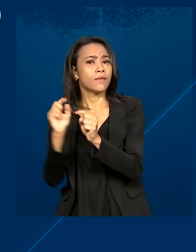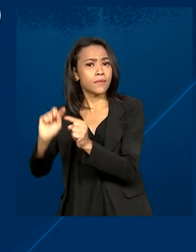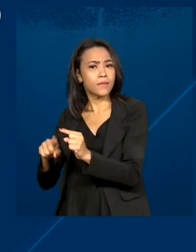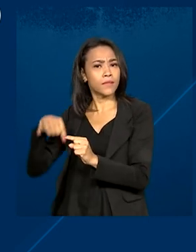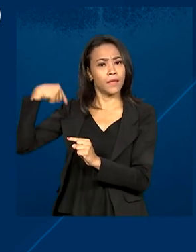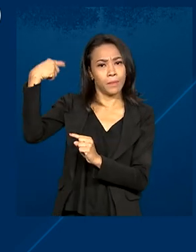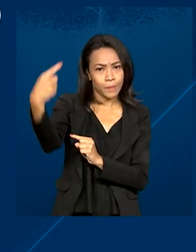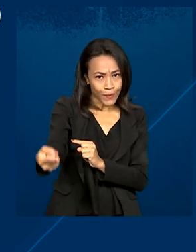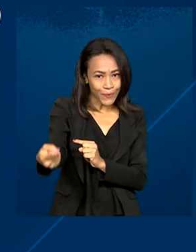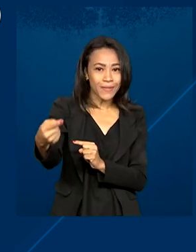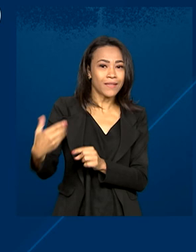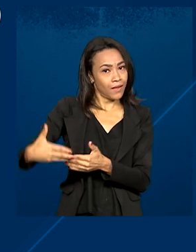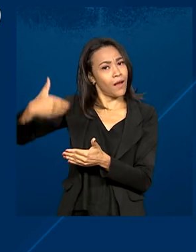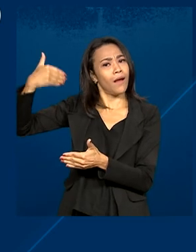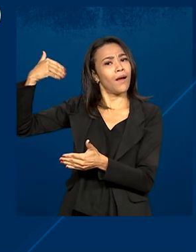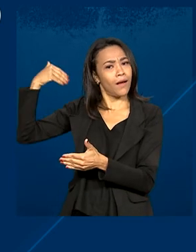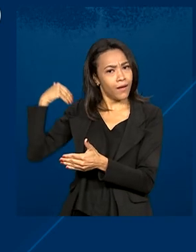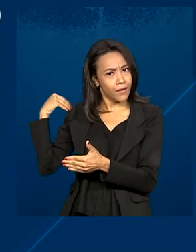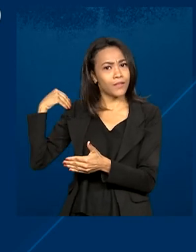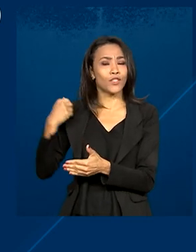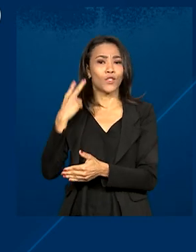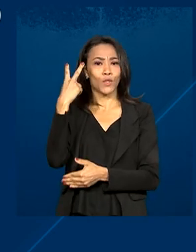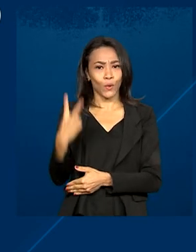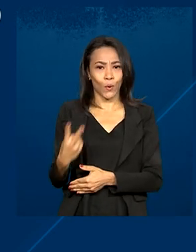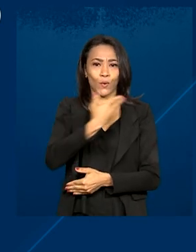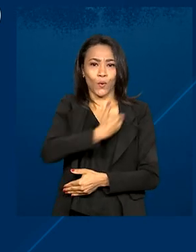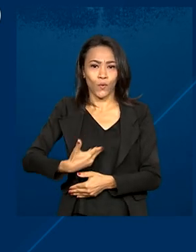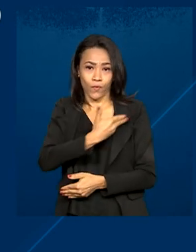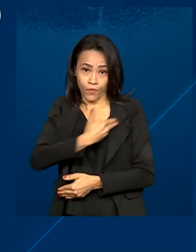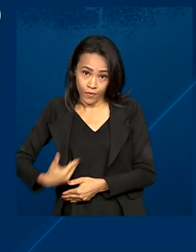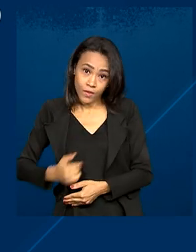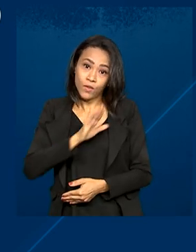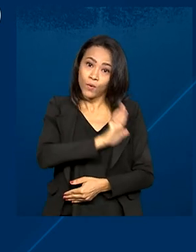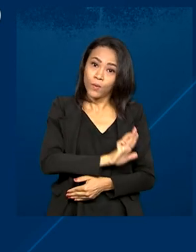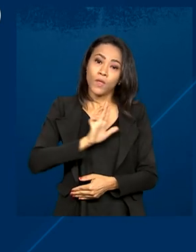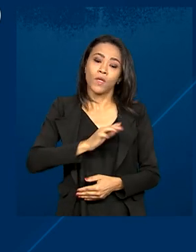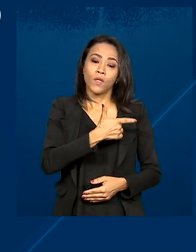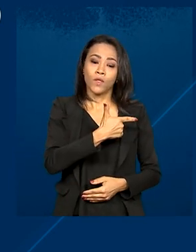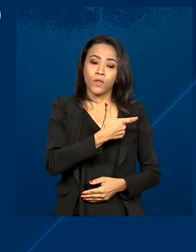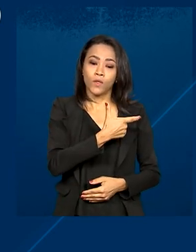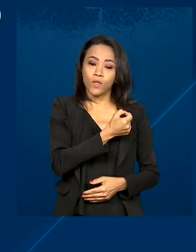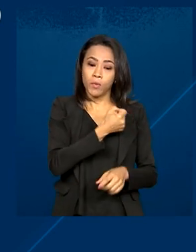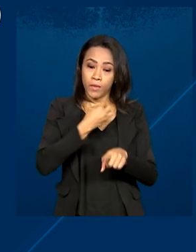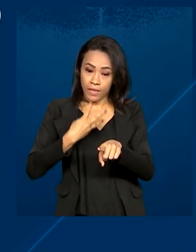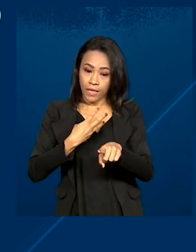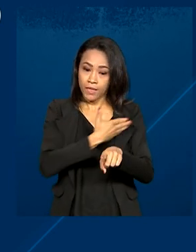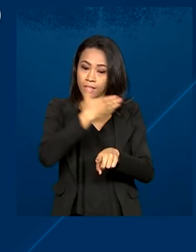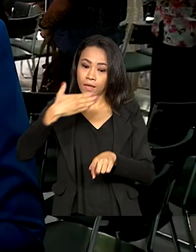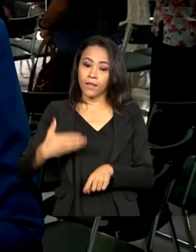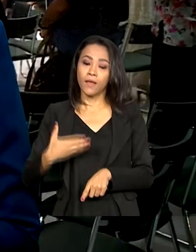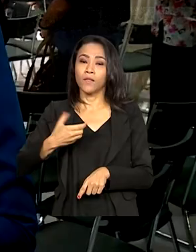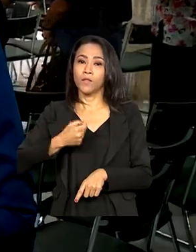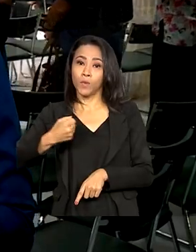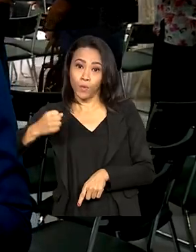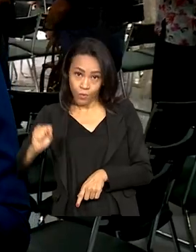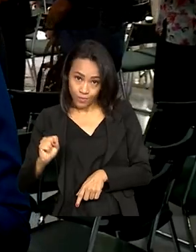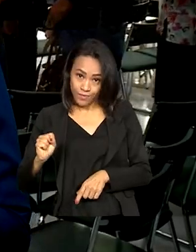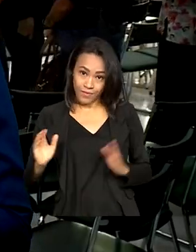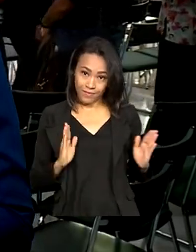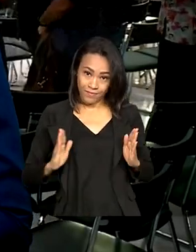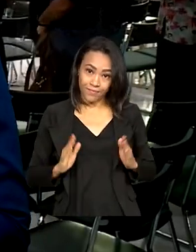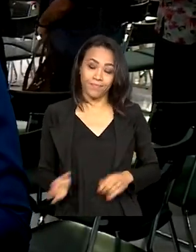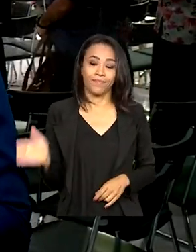ter comandado a área durante os dois governos de Lula, entre 2003 e 2008. Dentre as